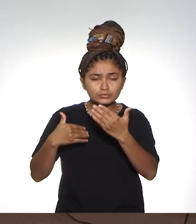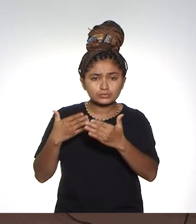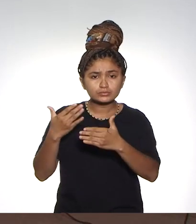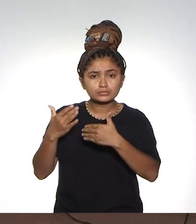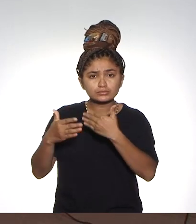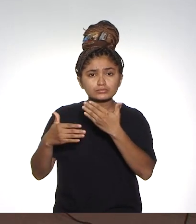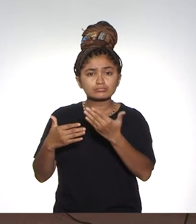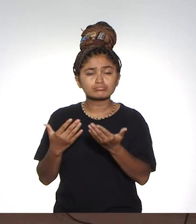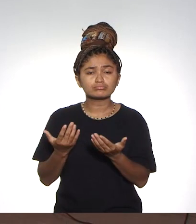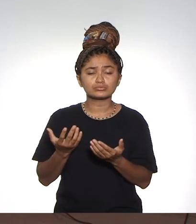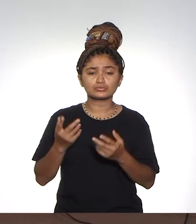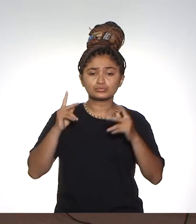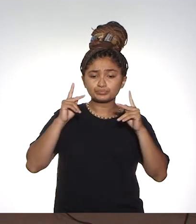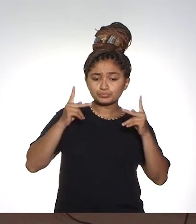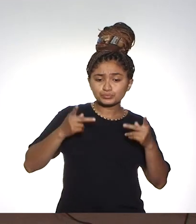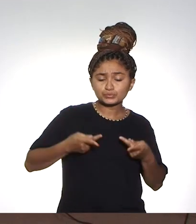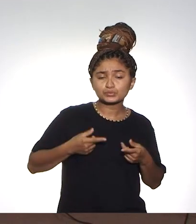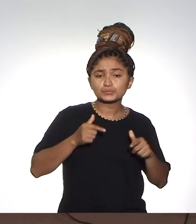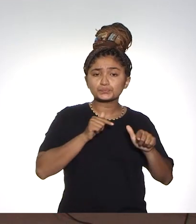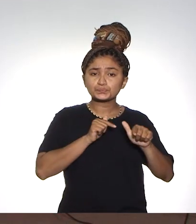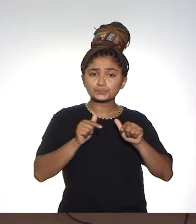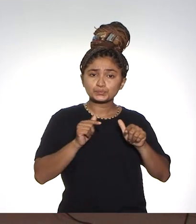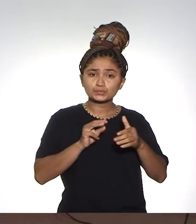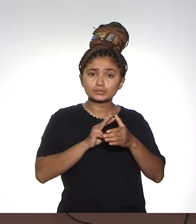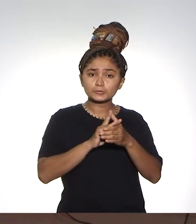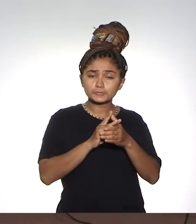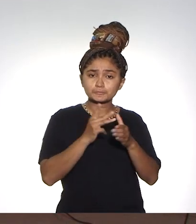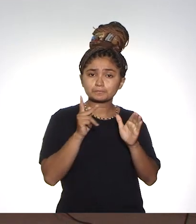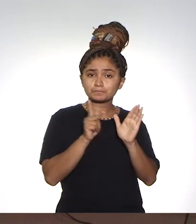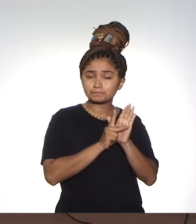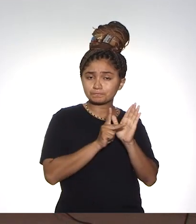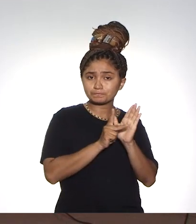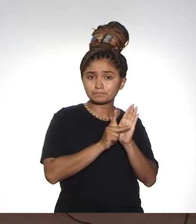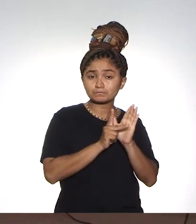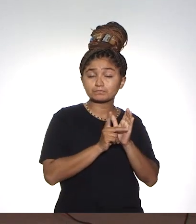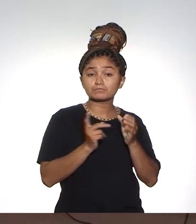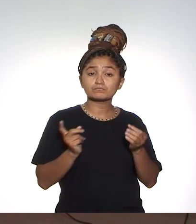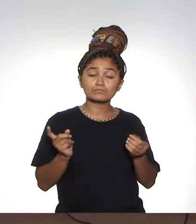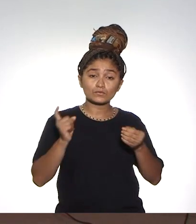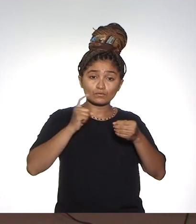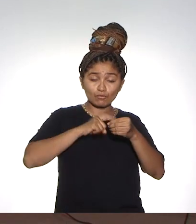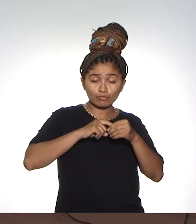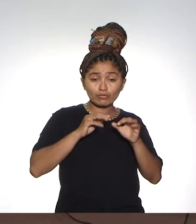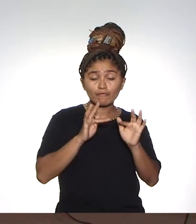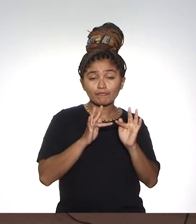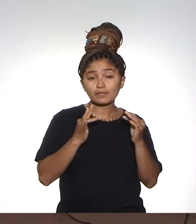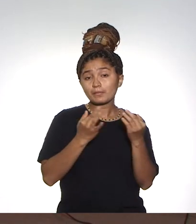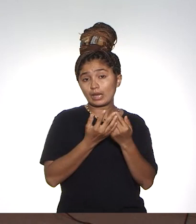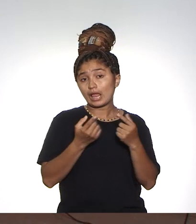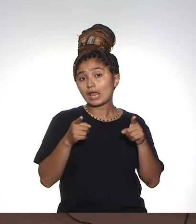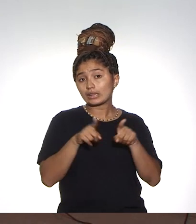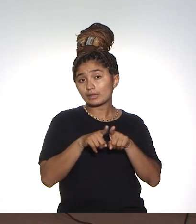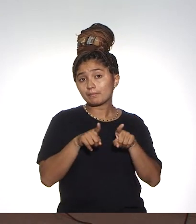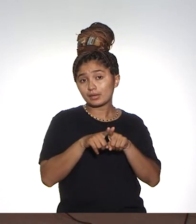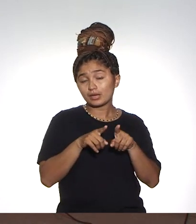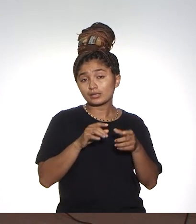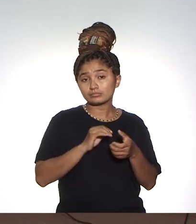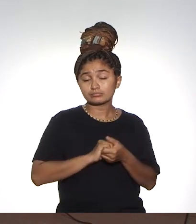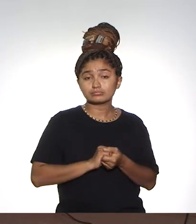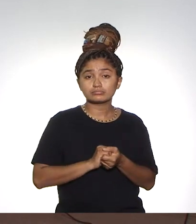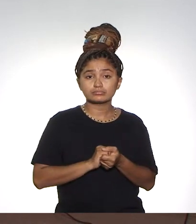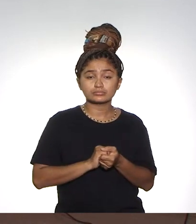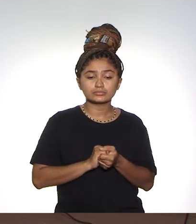humanização dos nossos servidores. Também, de novo, voltando à questão para os seus